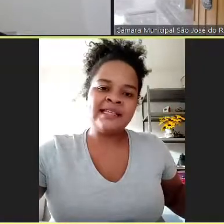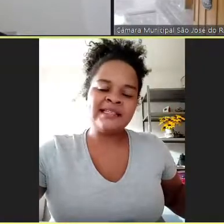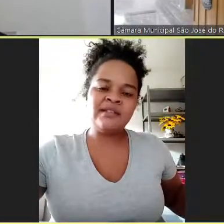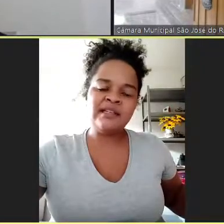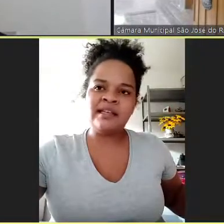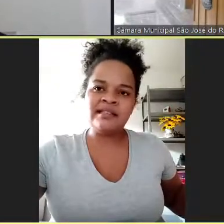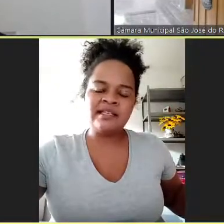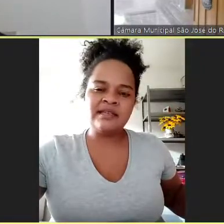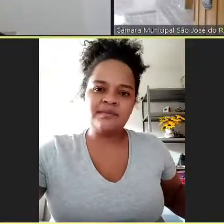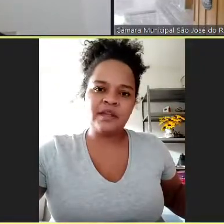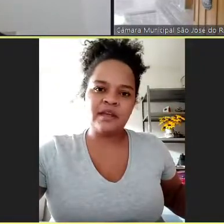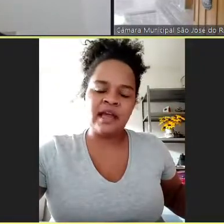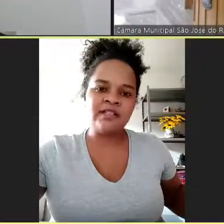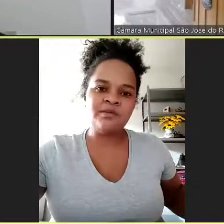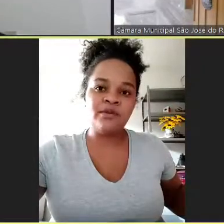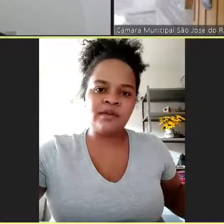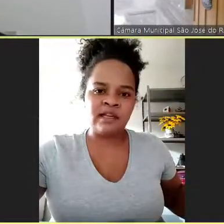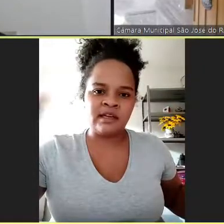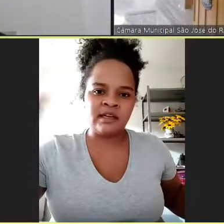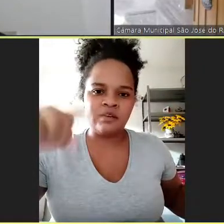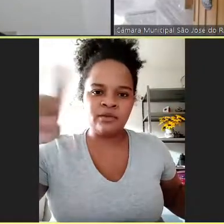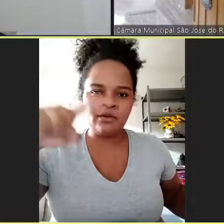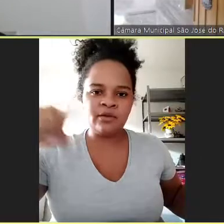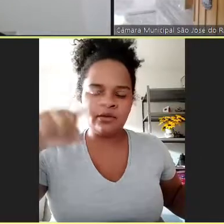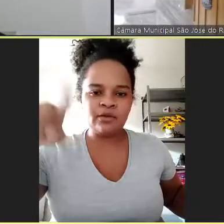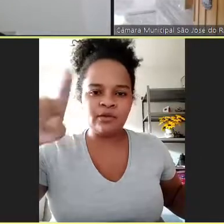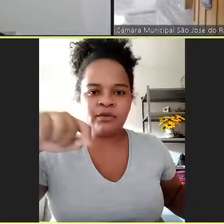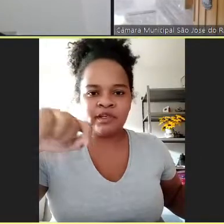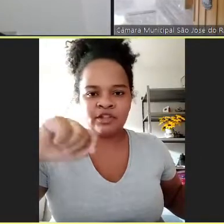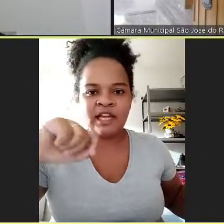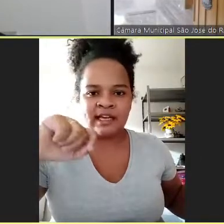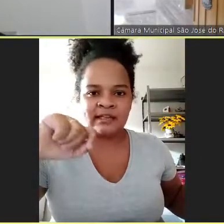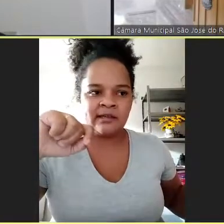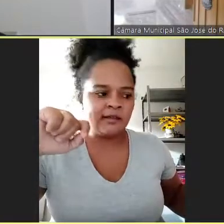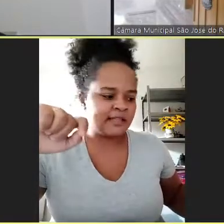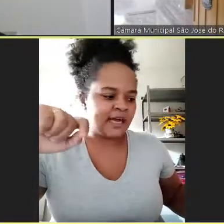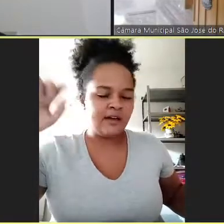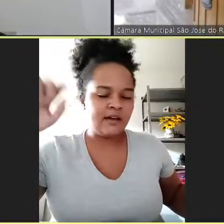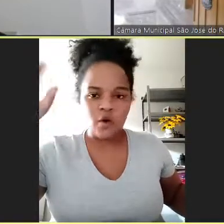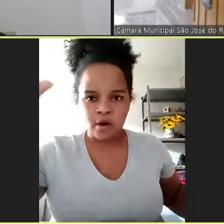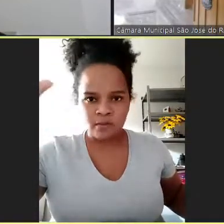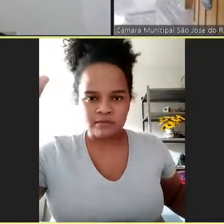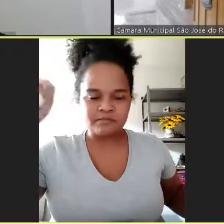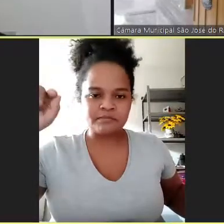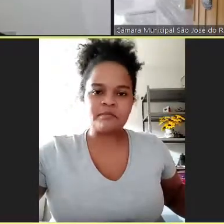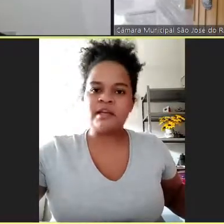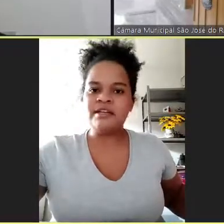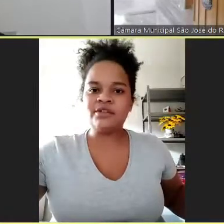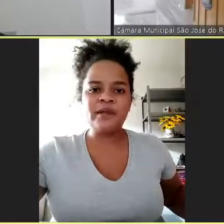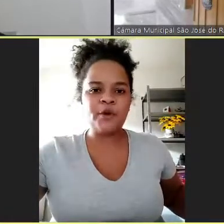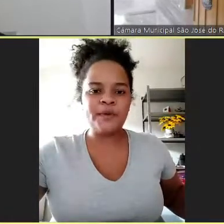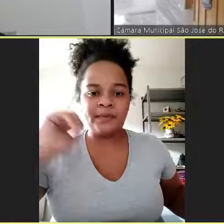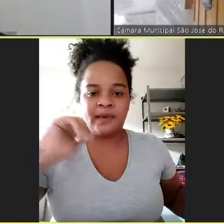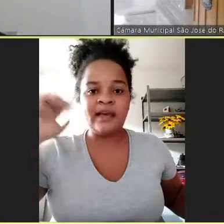R 176,00 por família no montante da renda. Como? É